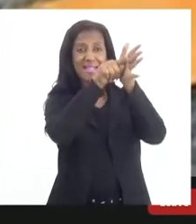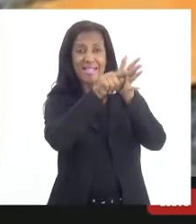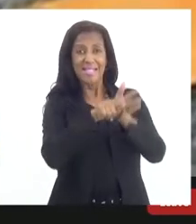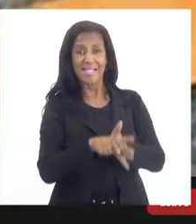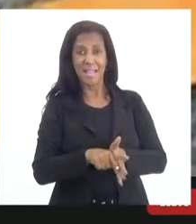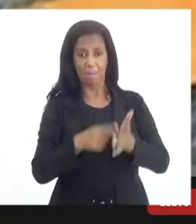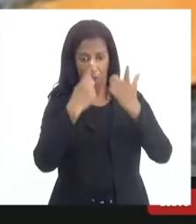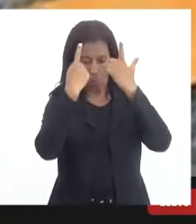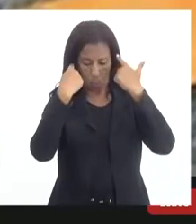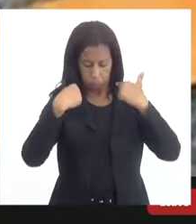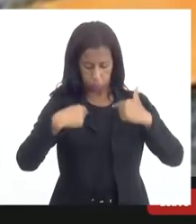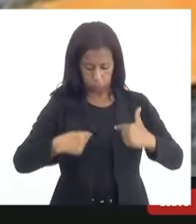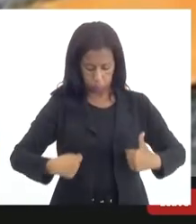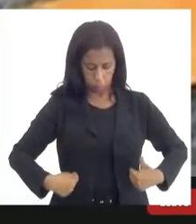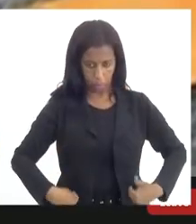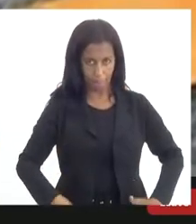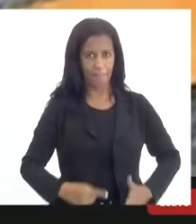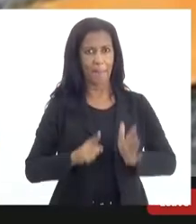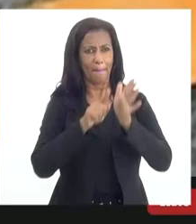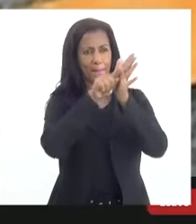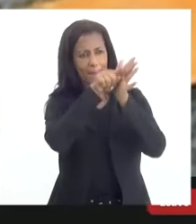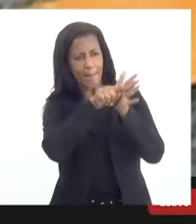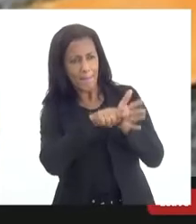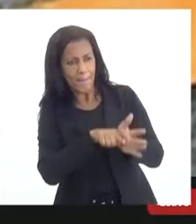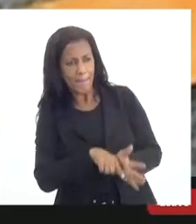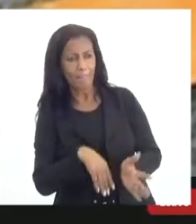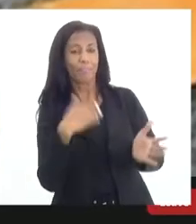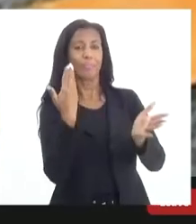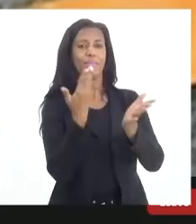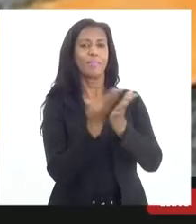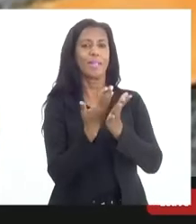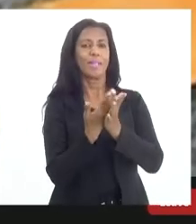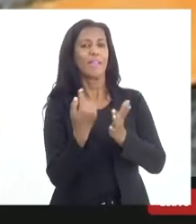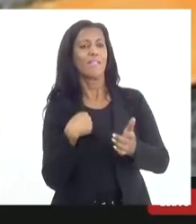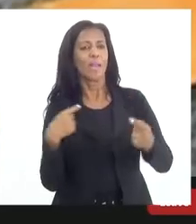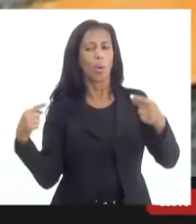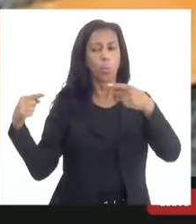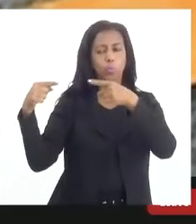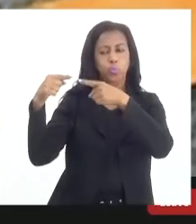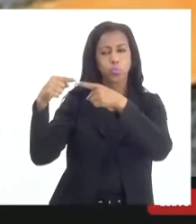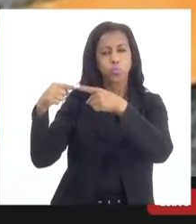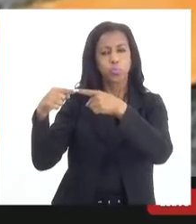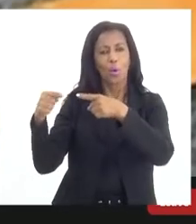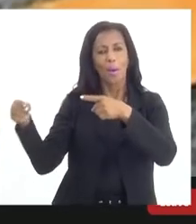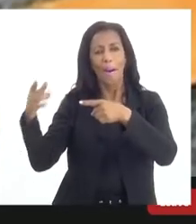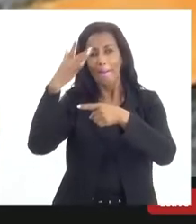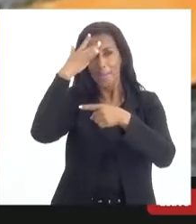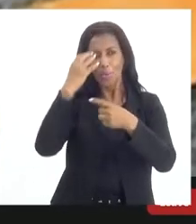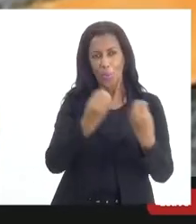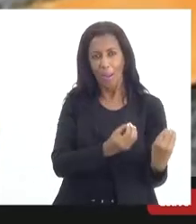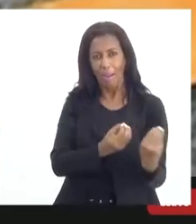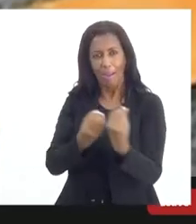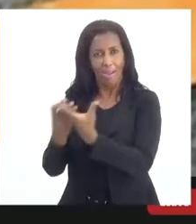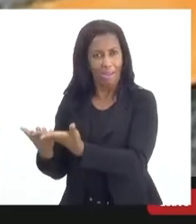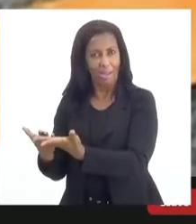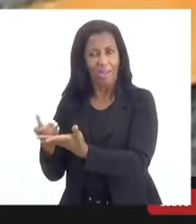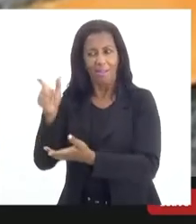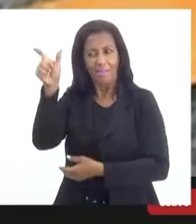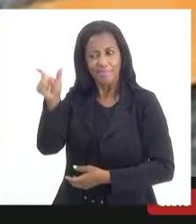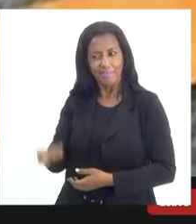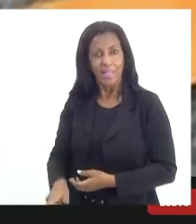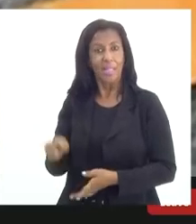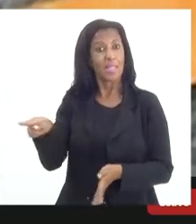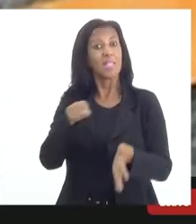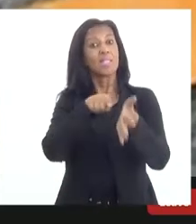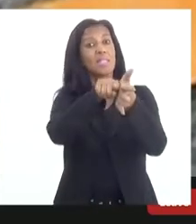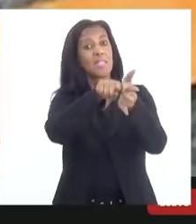serem realizados para que haja o estudo da compatibilidade com o receptor, e esses exames são, sem